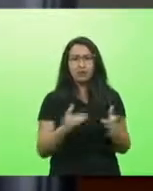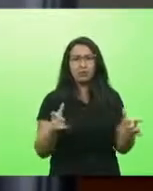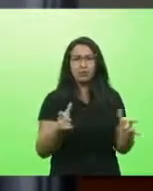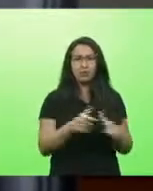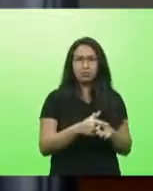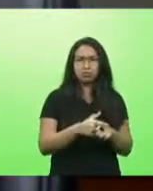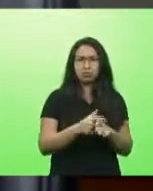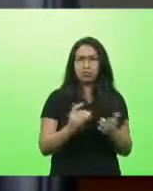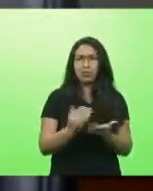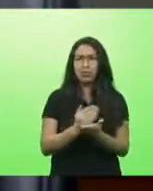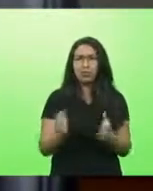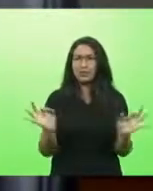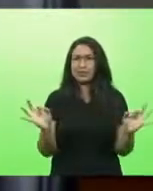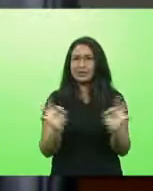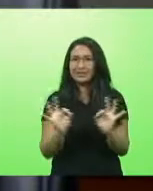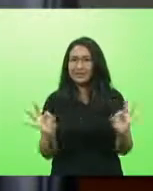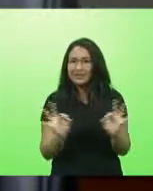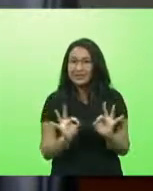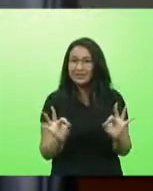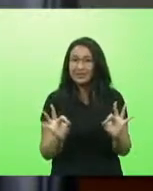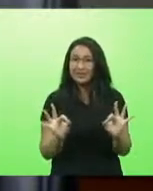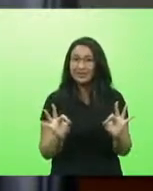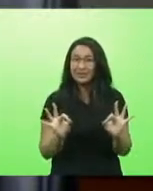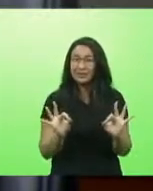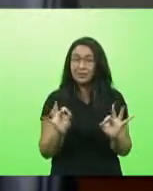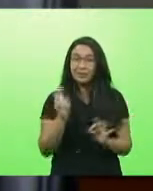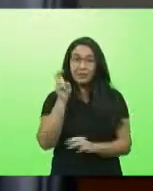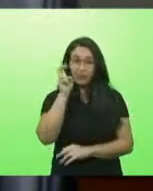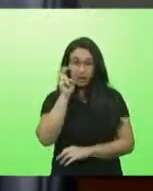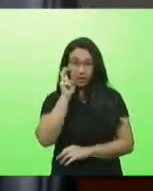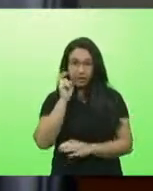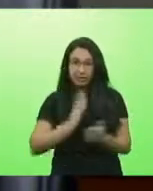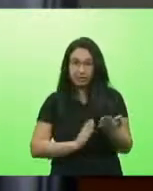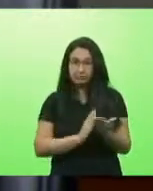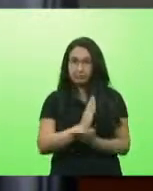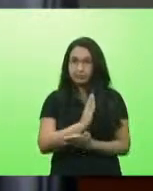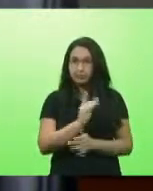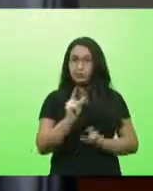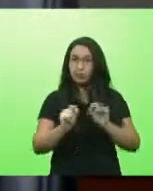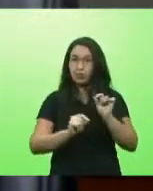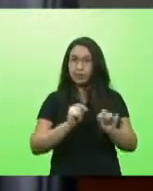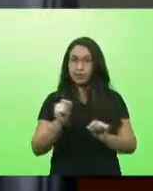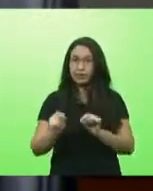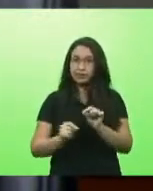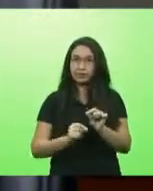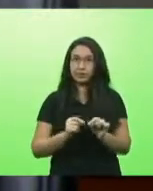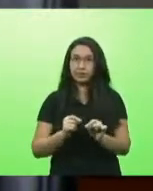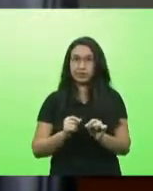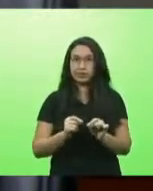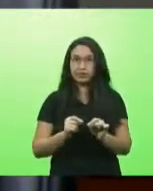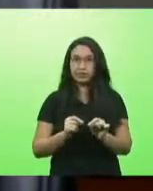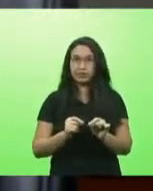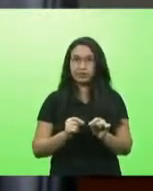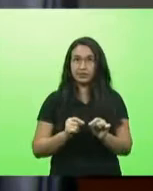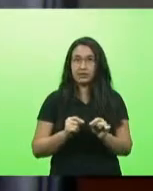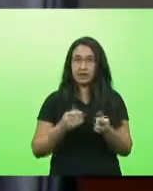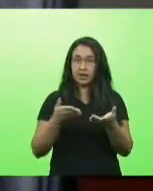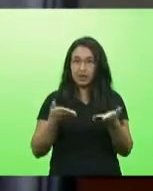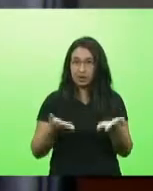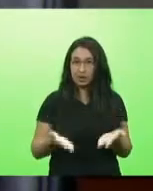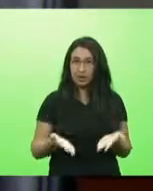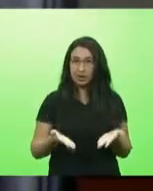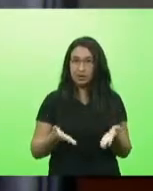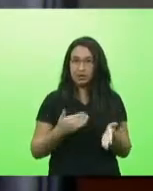nenhum é que a gente na última quinta-feira aprovou a vinda deputada desse nessa casa do